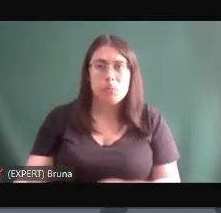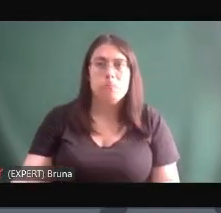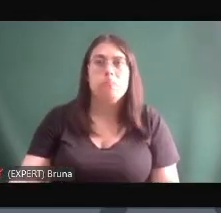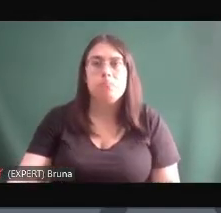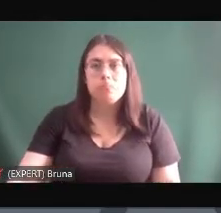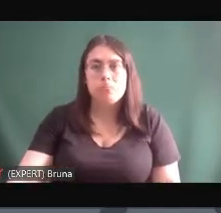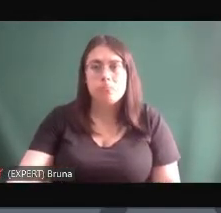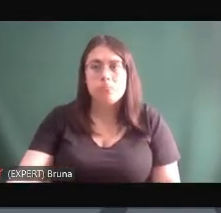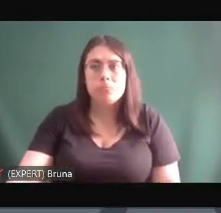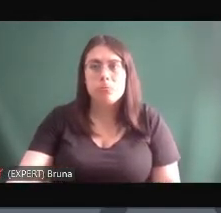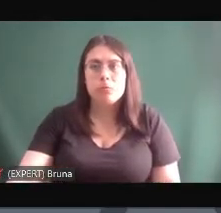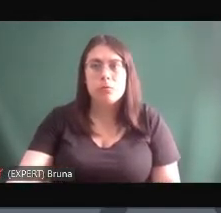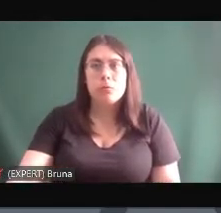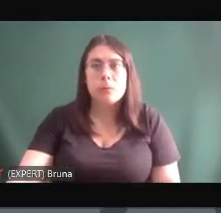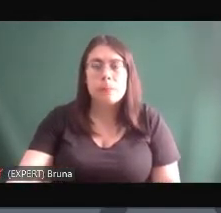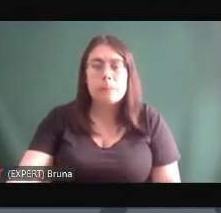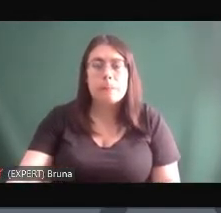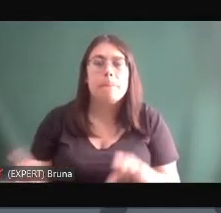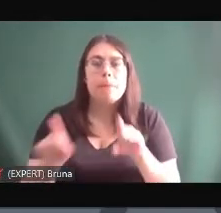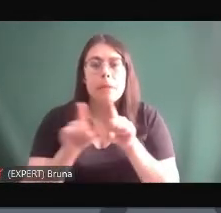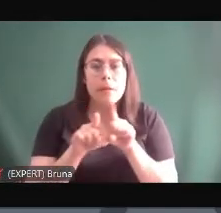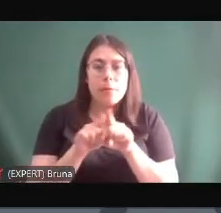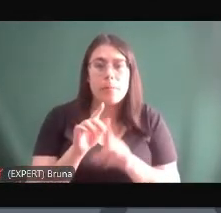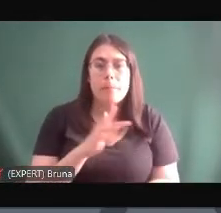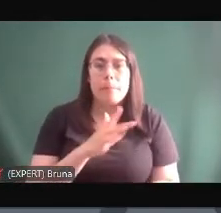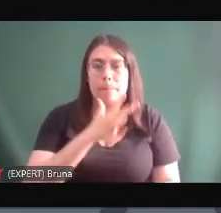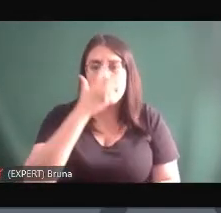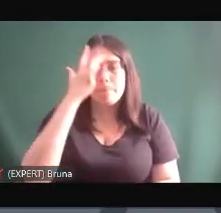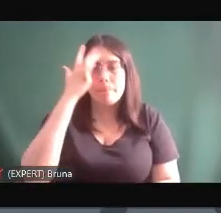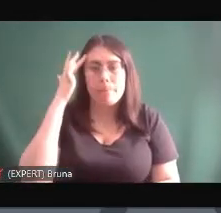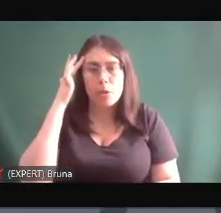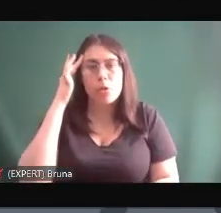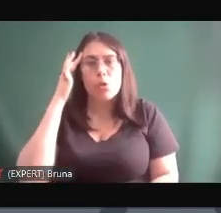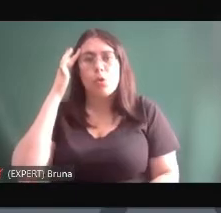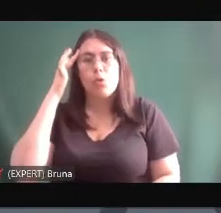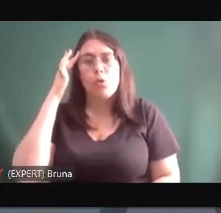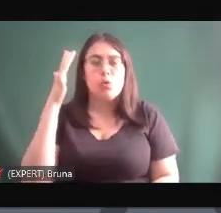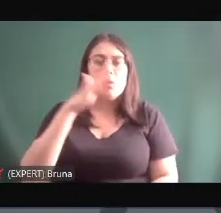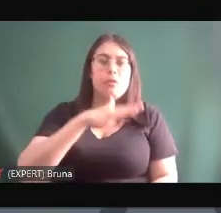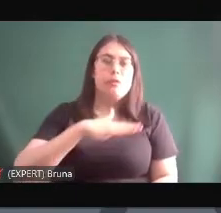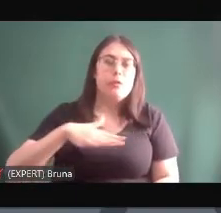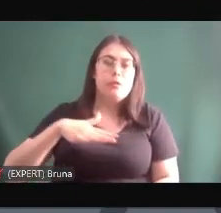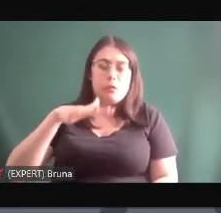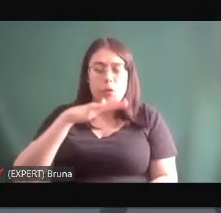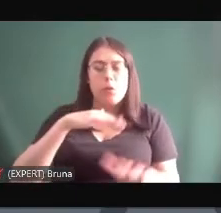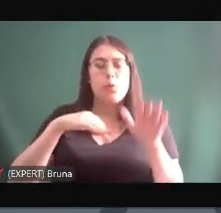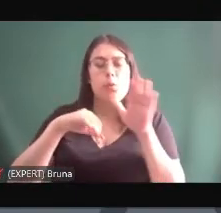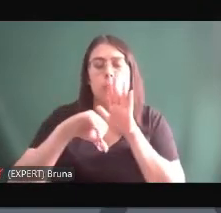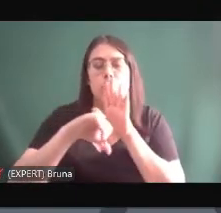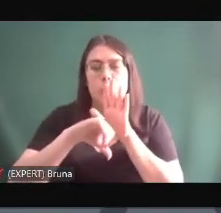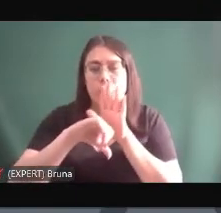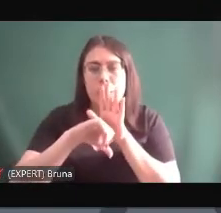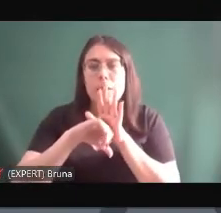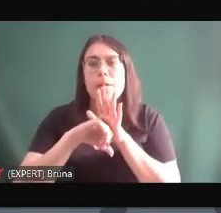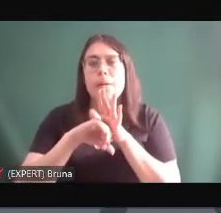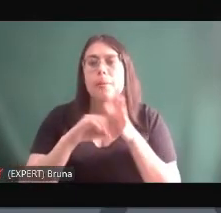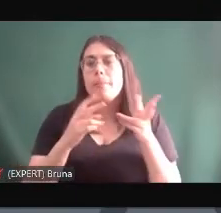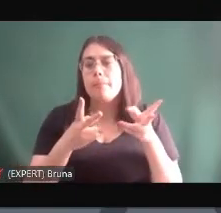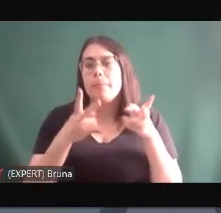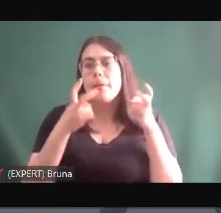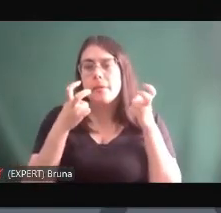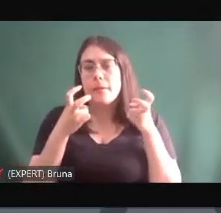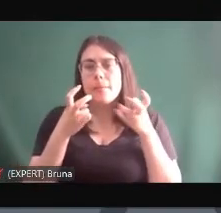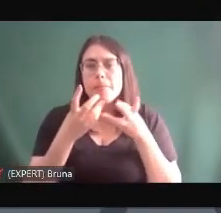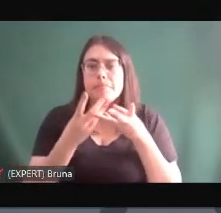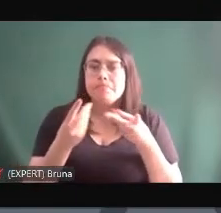você colocar pessoas que viveram o crime que perceberam esse vazio perceberam essa falta de sentido